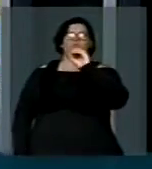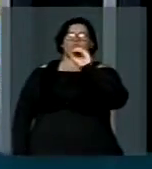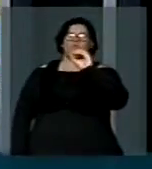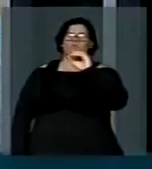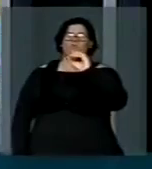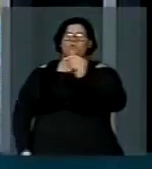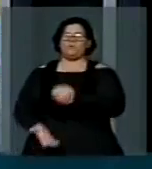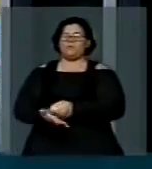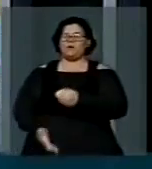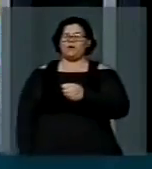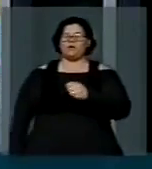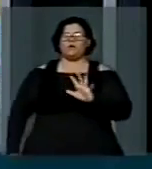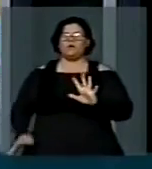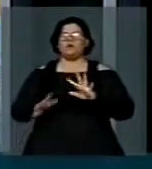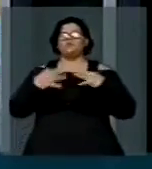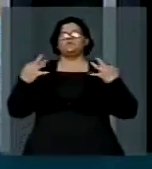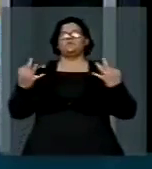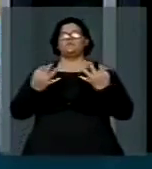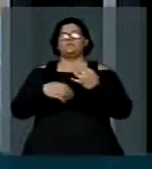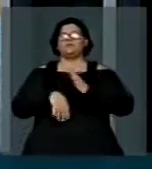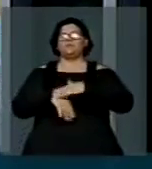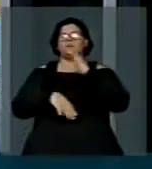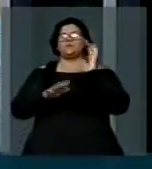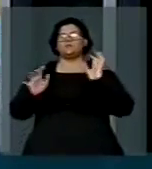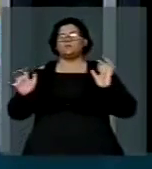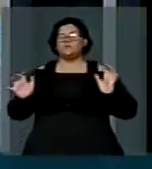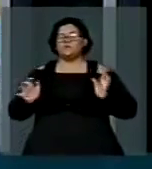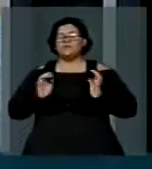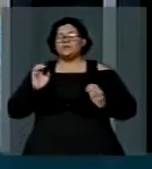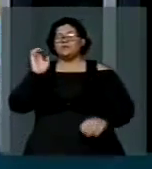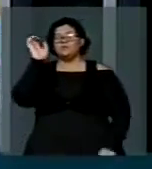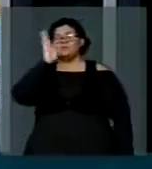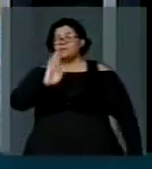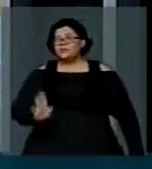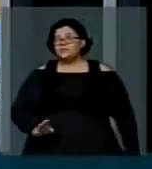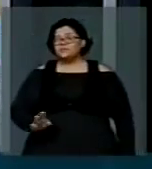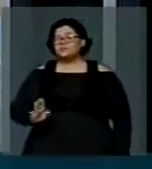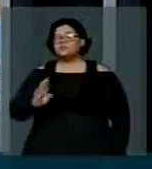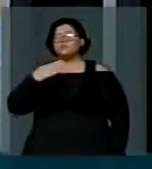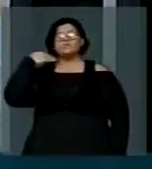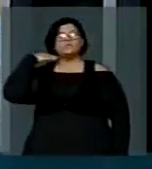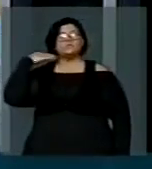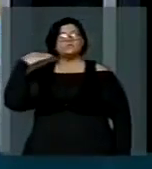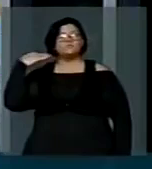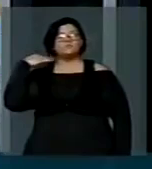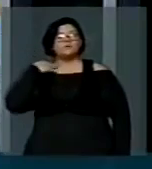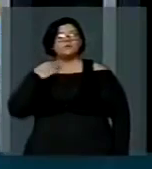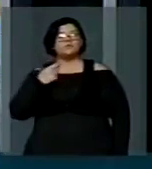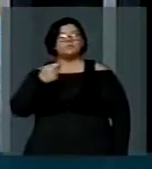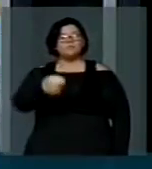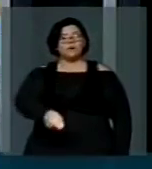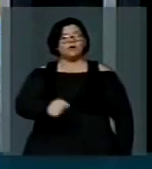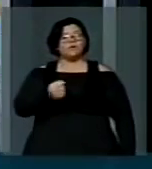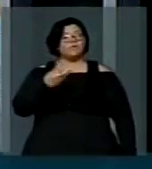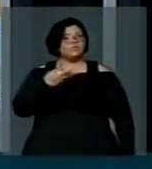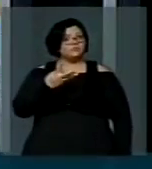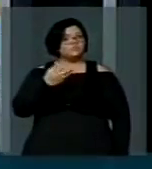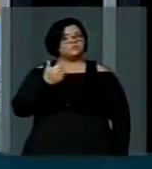às famílias mais ricas do Brasil, que têm títulos do governo, e aos bancos internacionais, 11%.